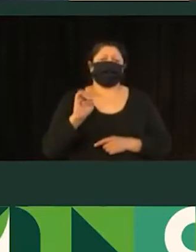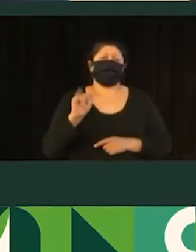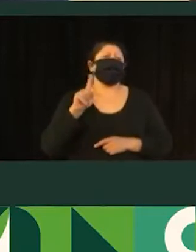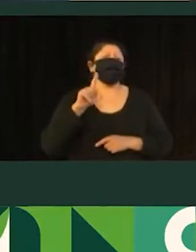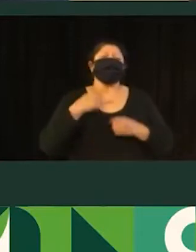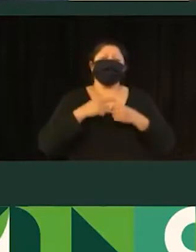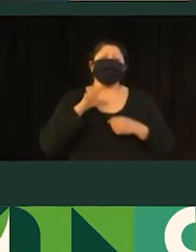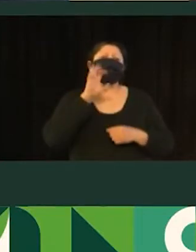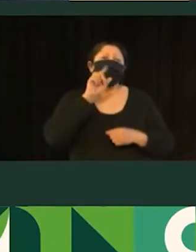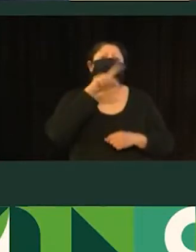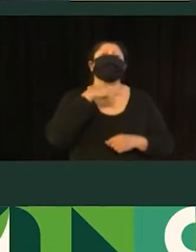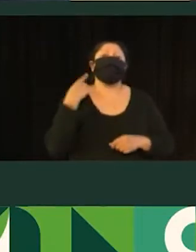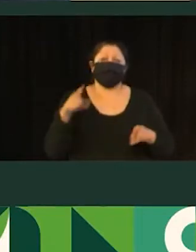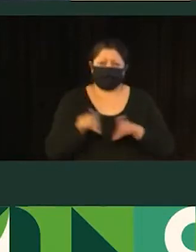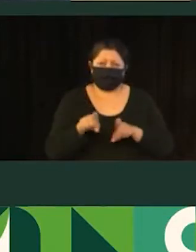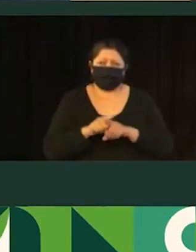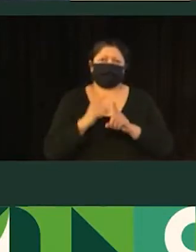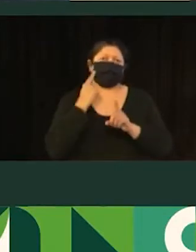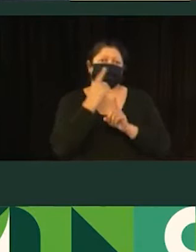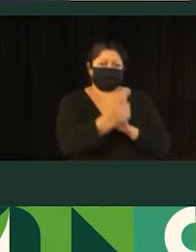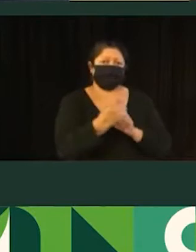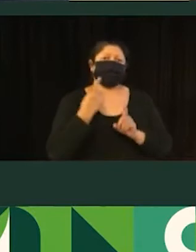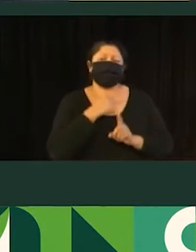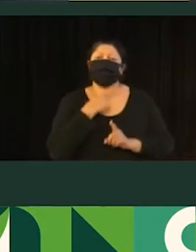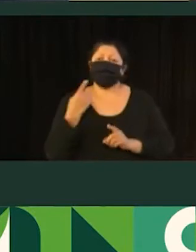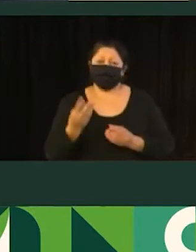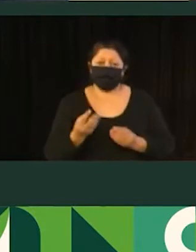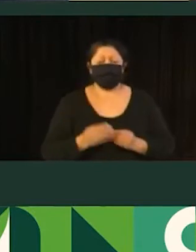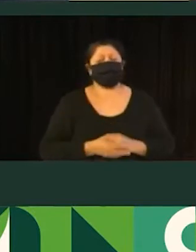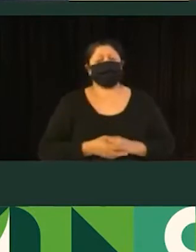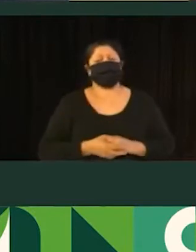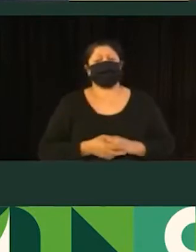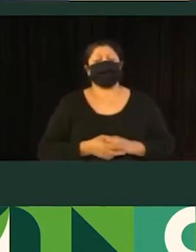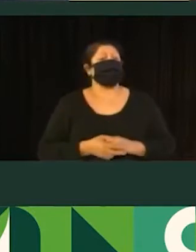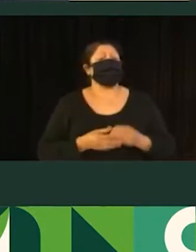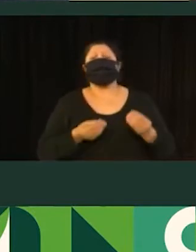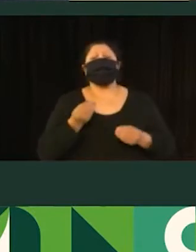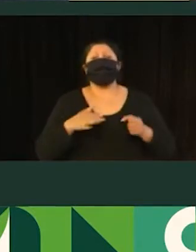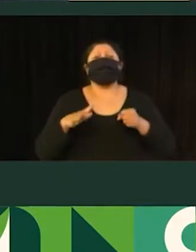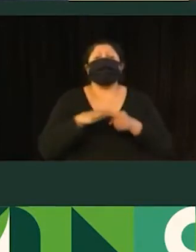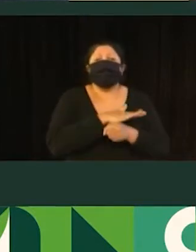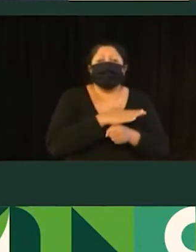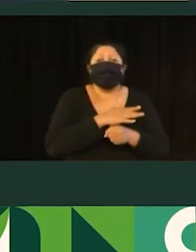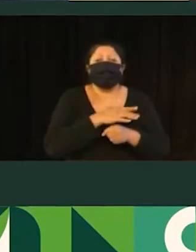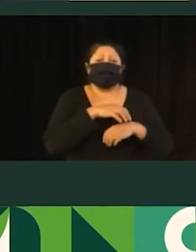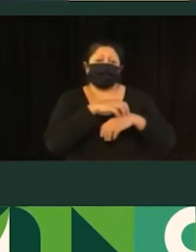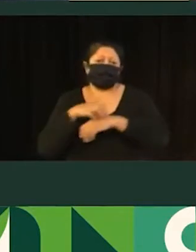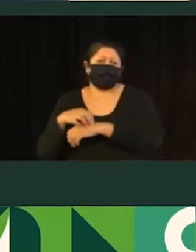Então, o atraso presente nessa via também. Em relação à ocupação visual, o transporte coletivo.